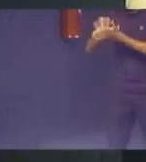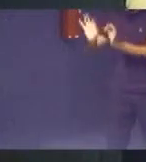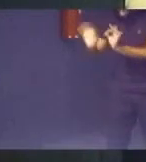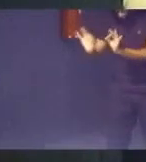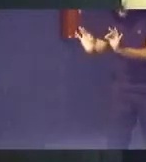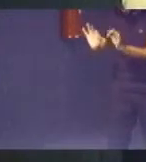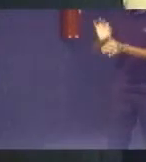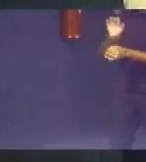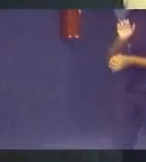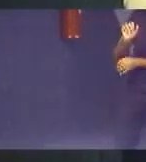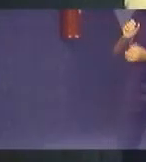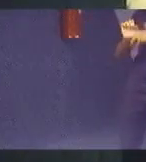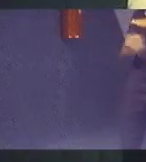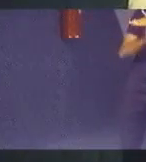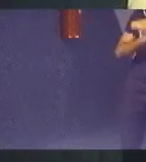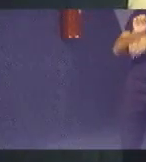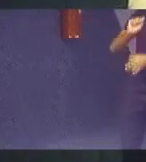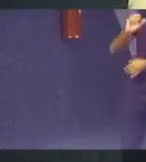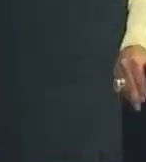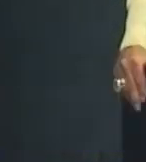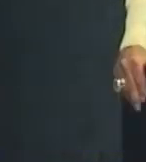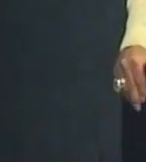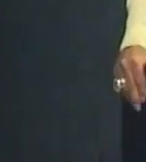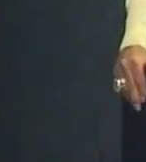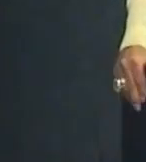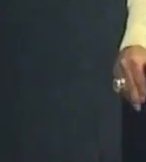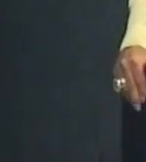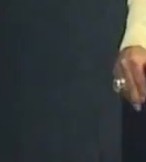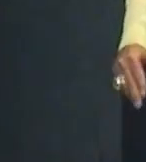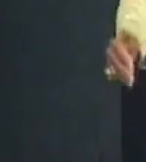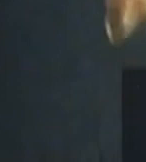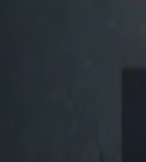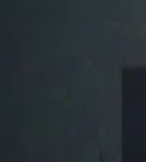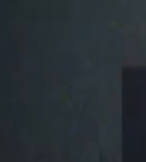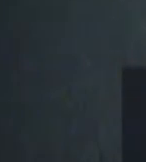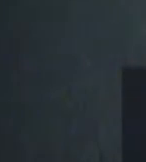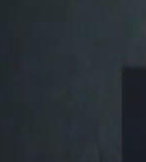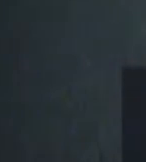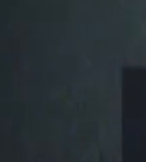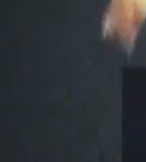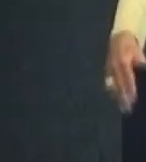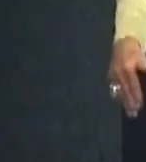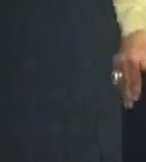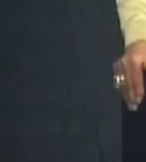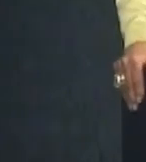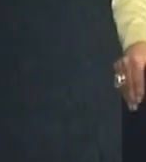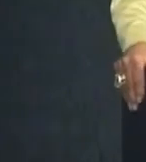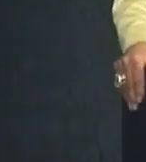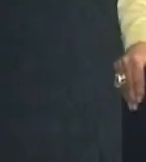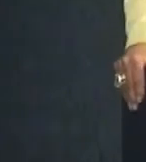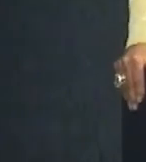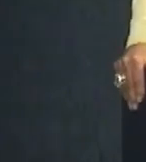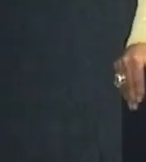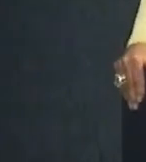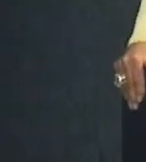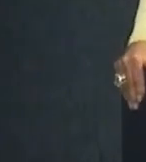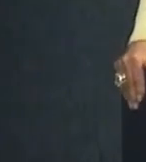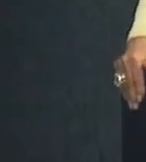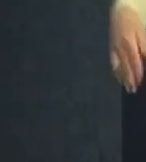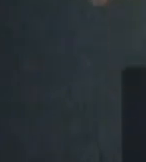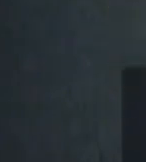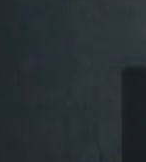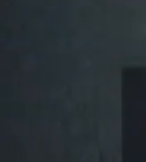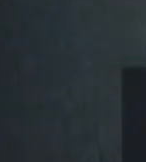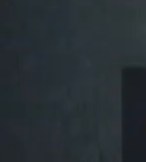Copel o nosso pedido acaba instalando lá a fibra e aqueles alunos passam a ter então a presença da Copel